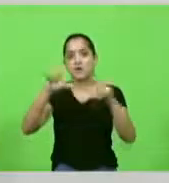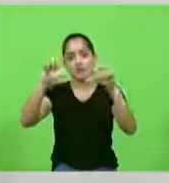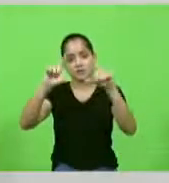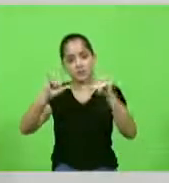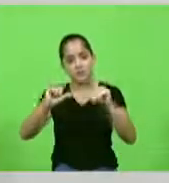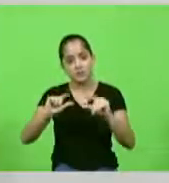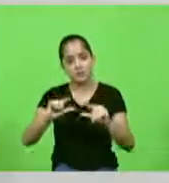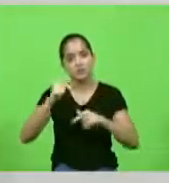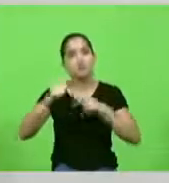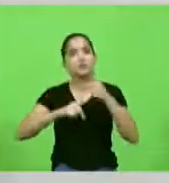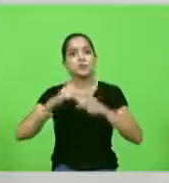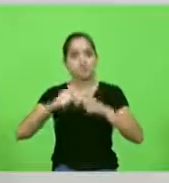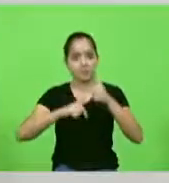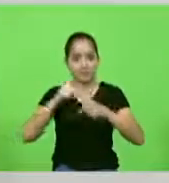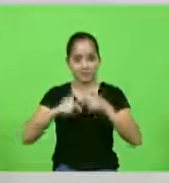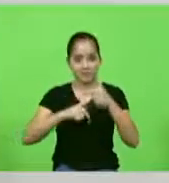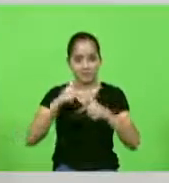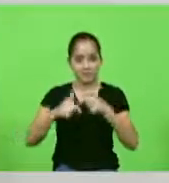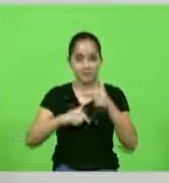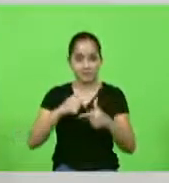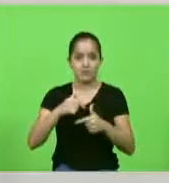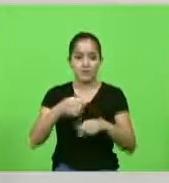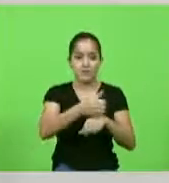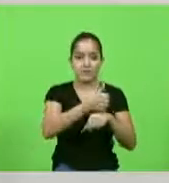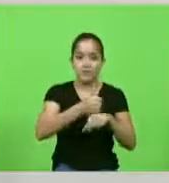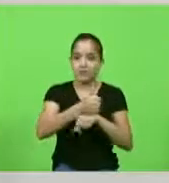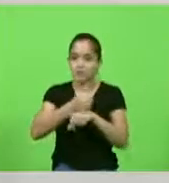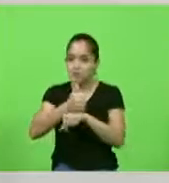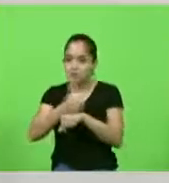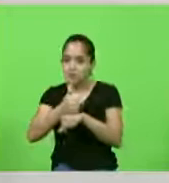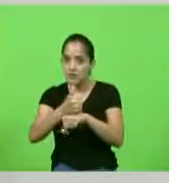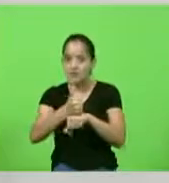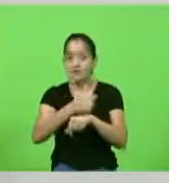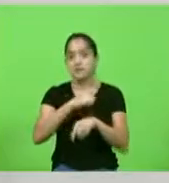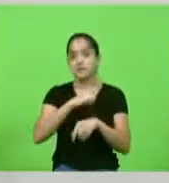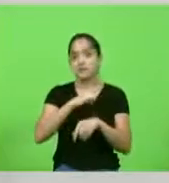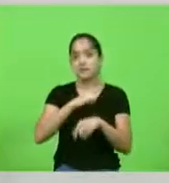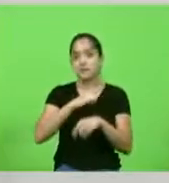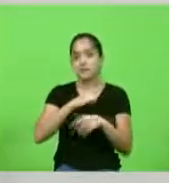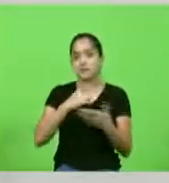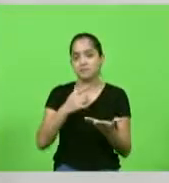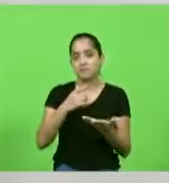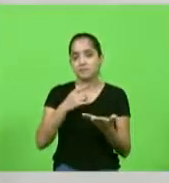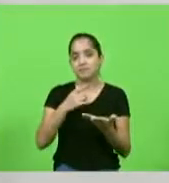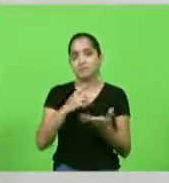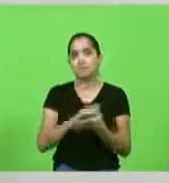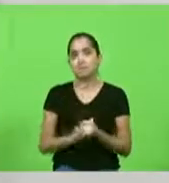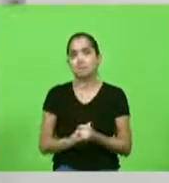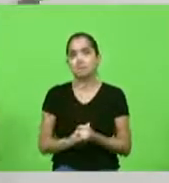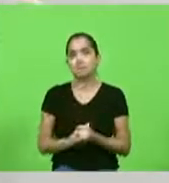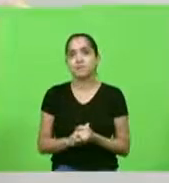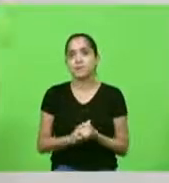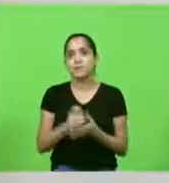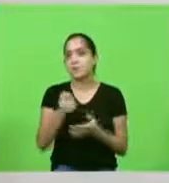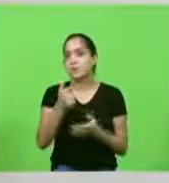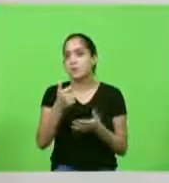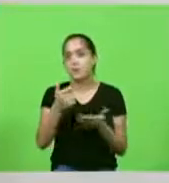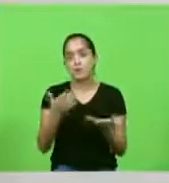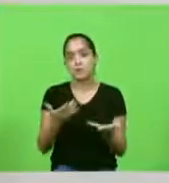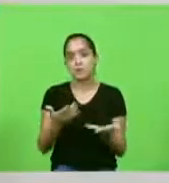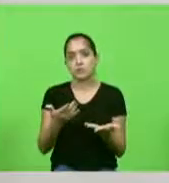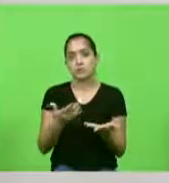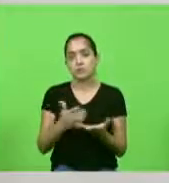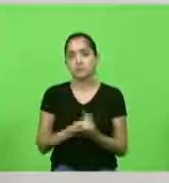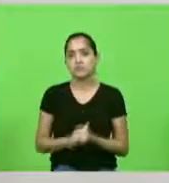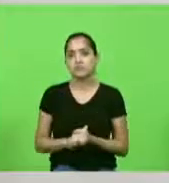está sendo feito pelos poucos profissionais que restam no setor digo isso porque do relato que eu ouvi